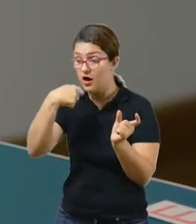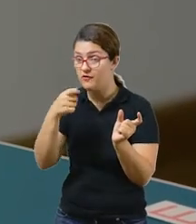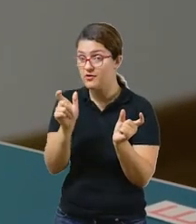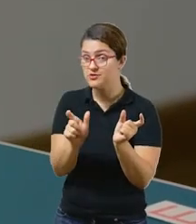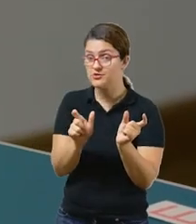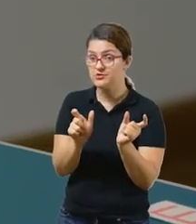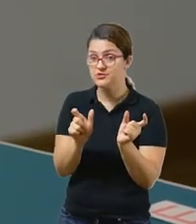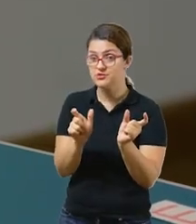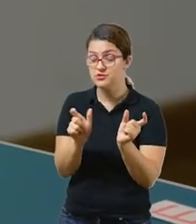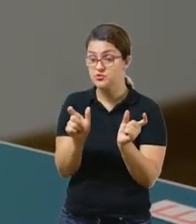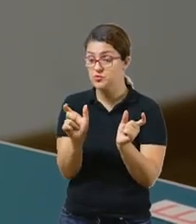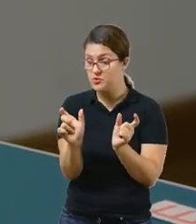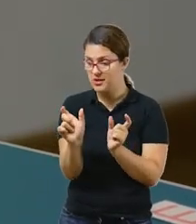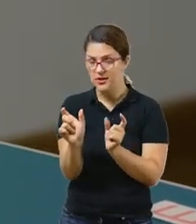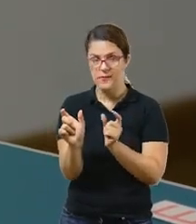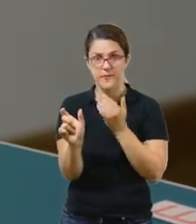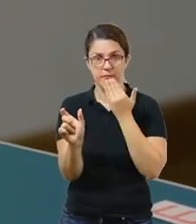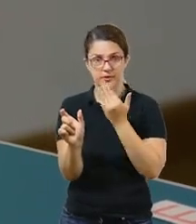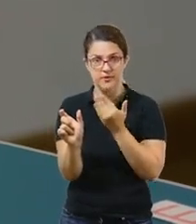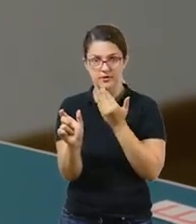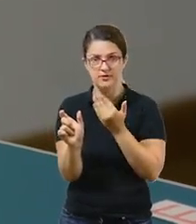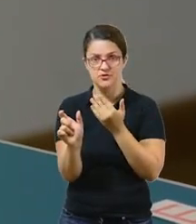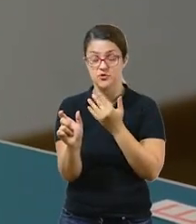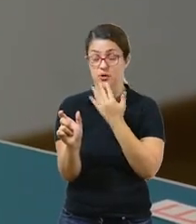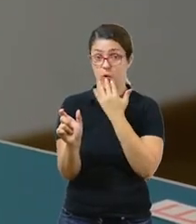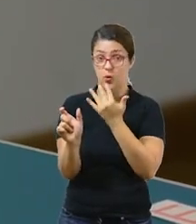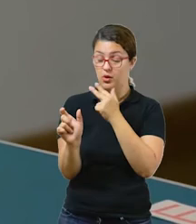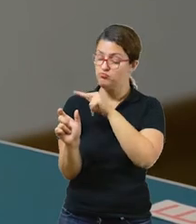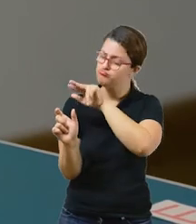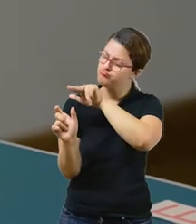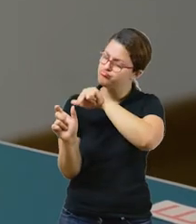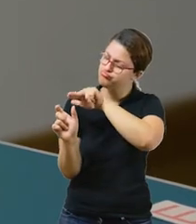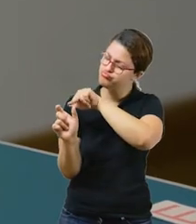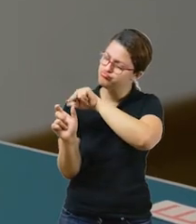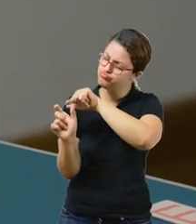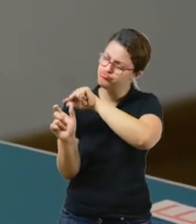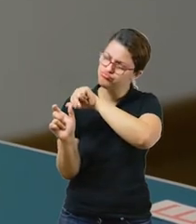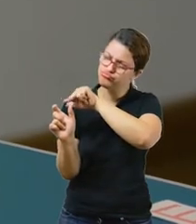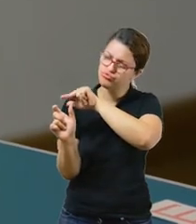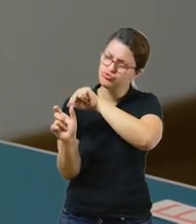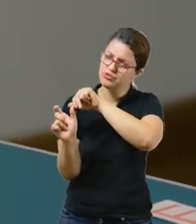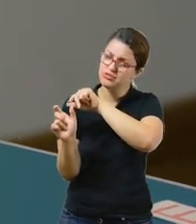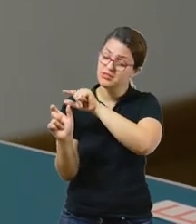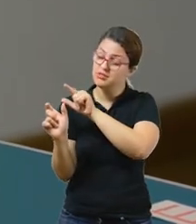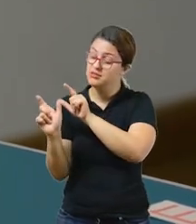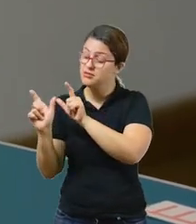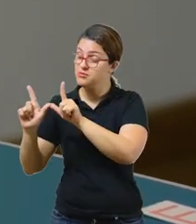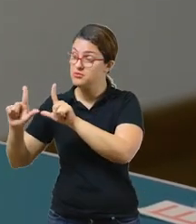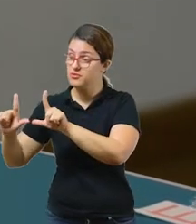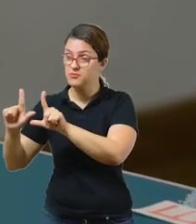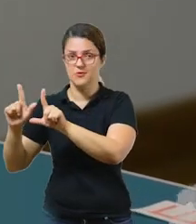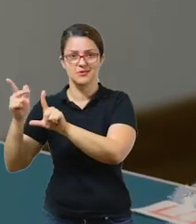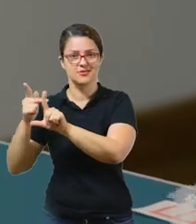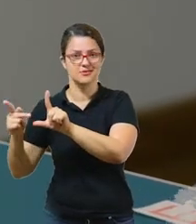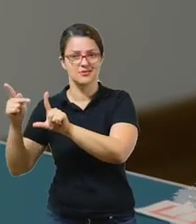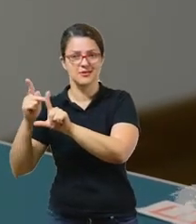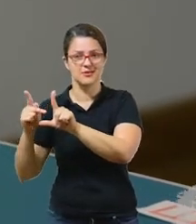pede para ela pintar a palavra e desenhar o sorvete aqui. Então na verdade essa atividade é a leitura,